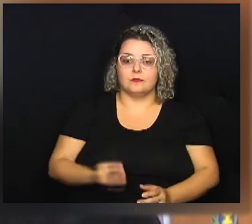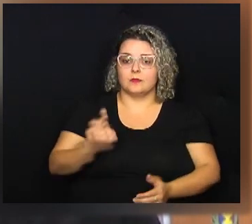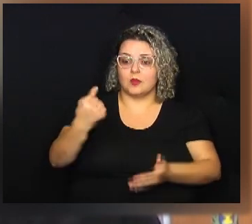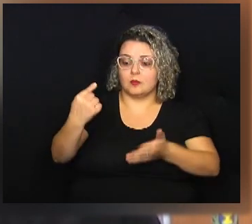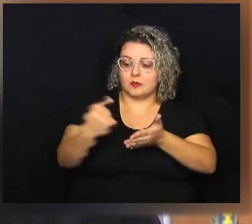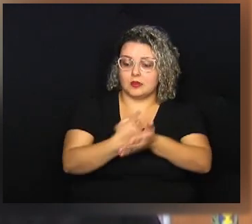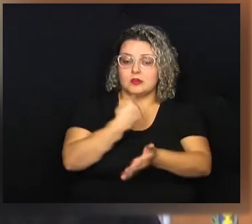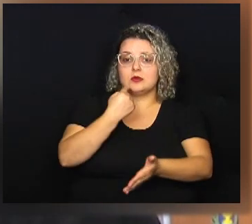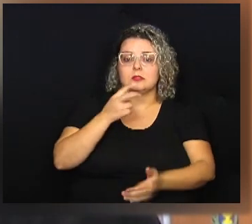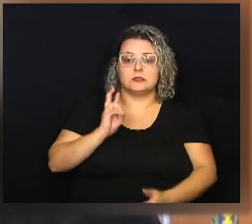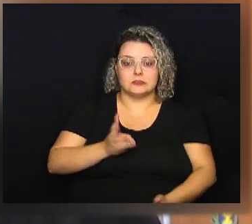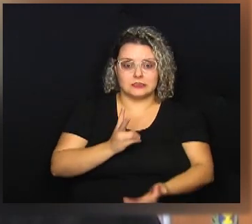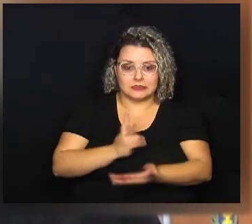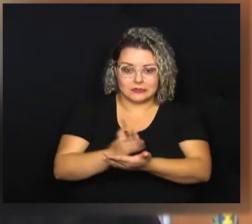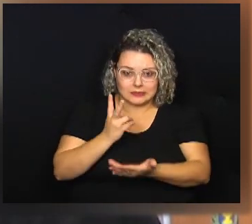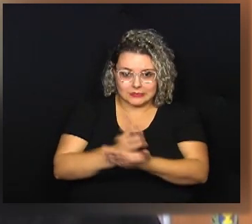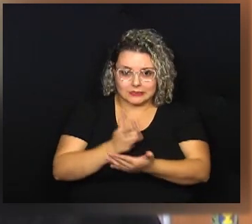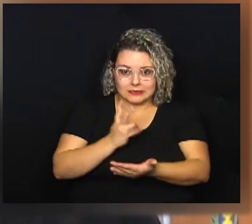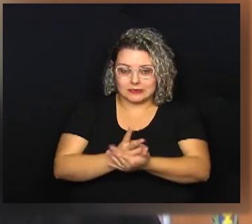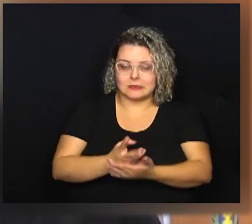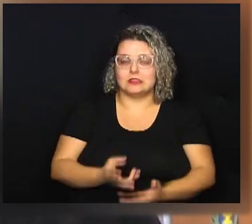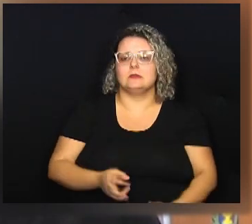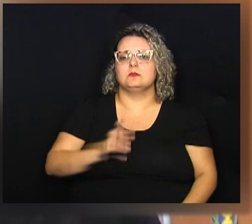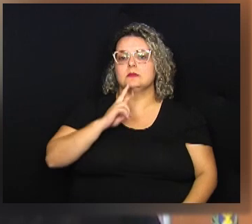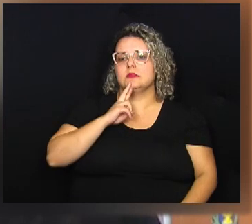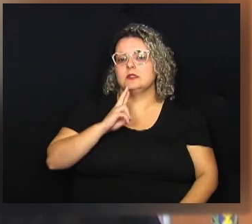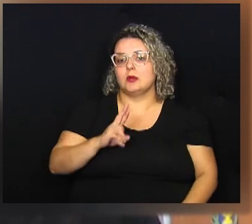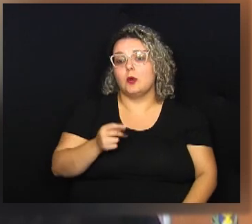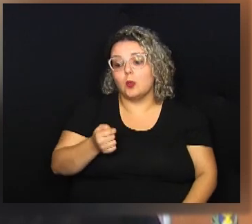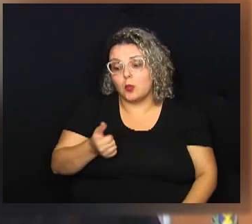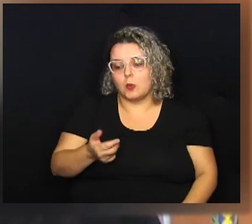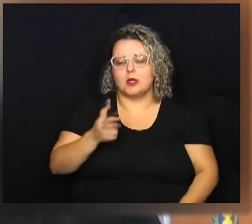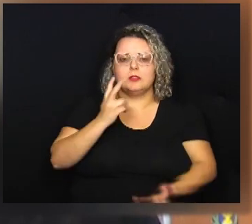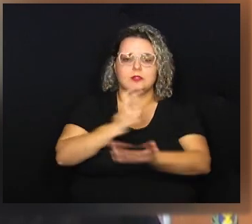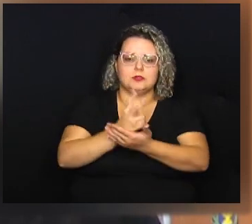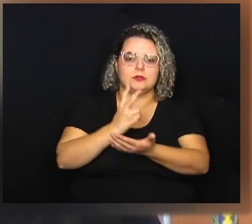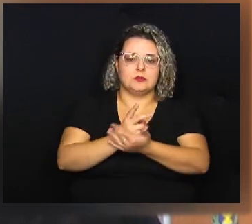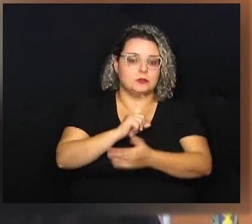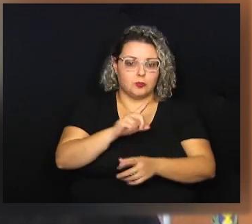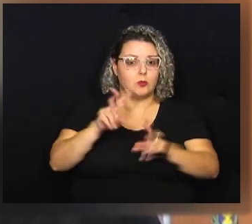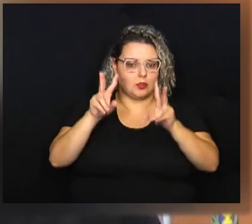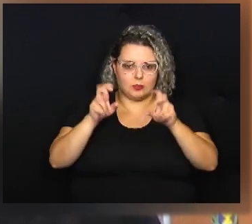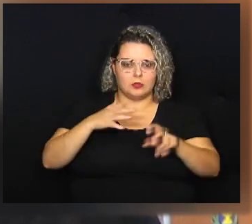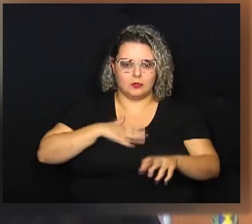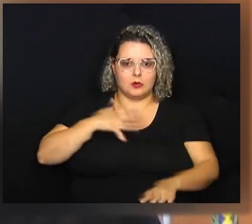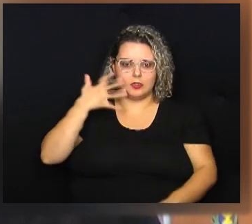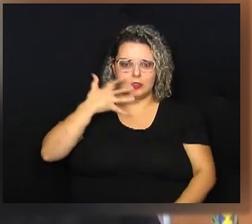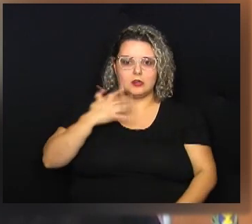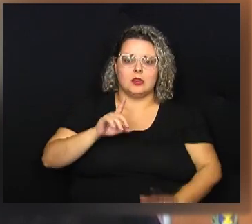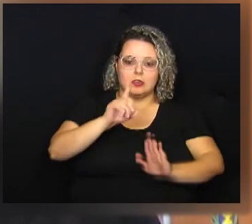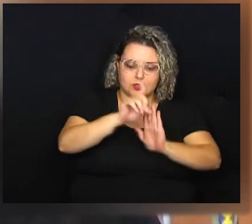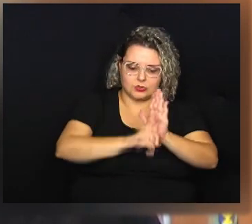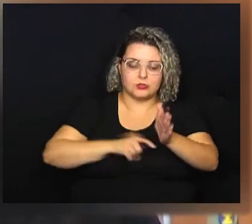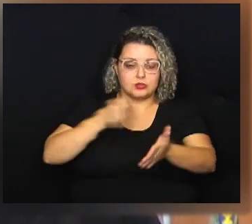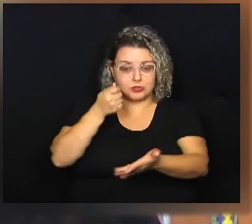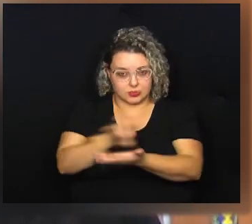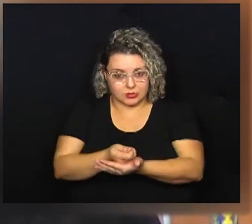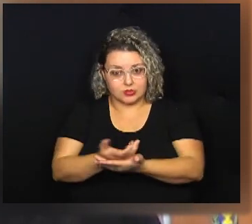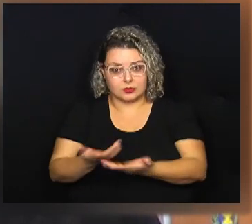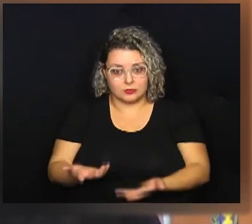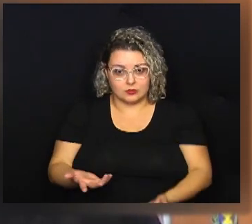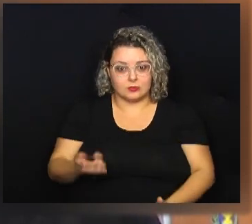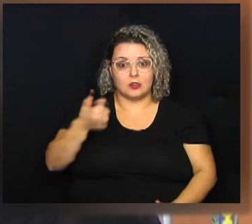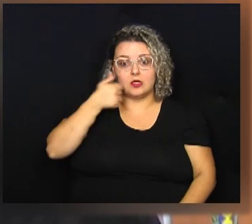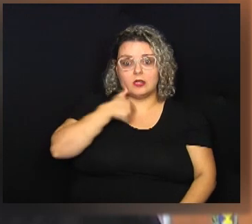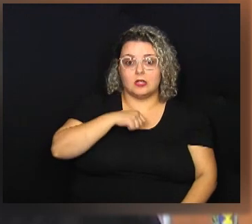E uma das perguntas que eu respondo quase sempre, embora não seja o tema de minha palestra, é Direitos e